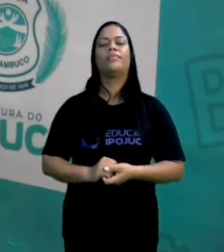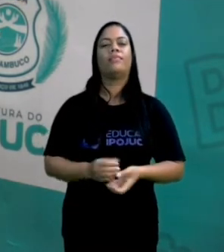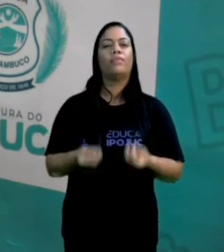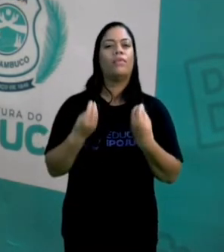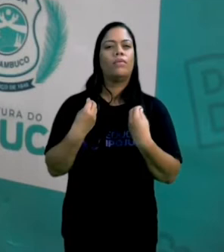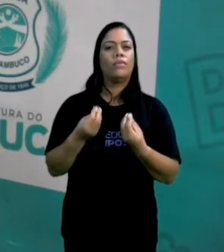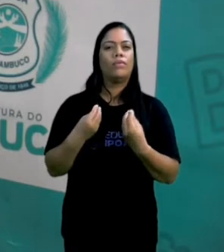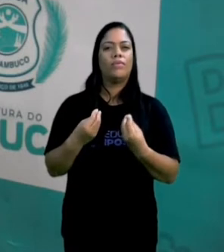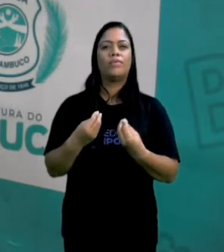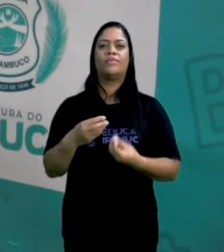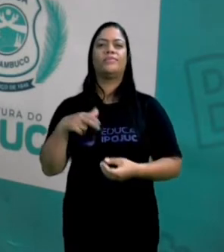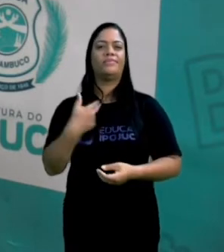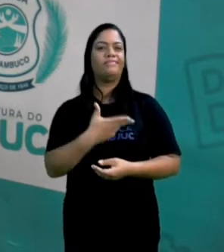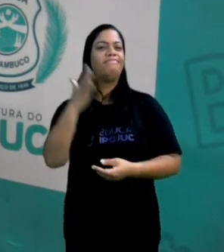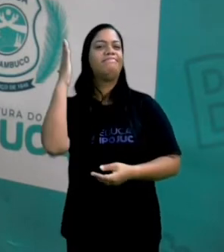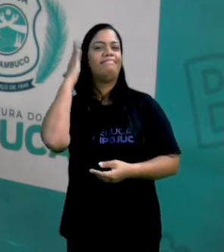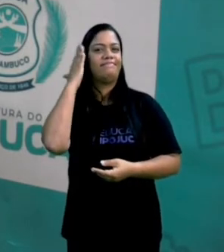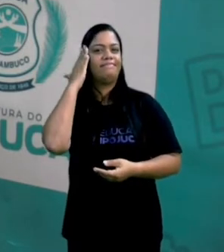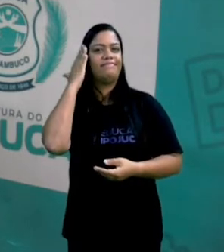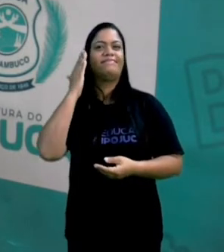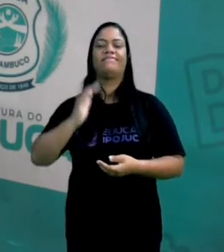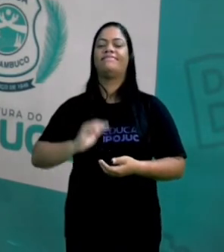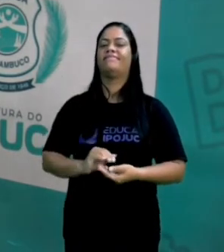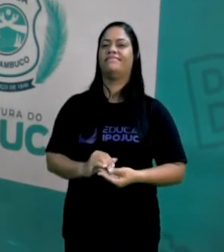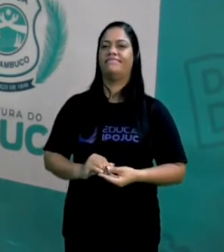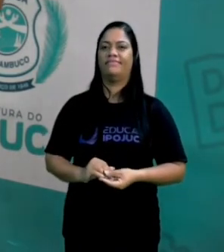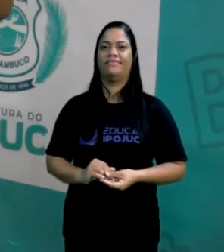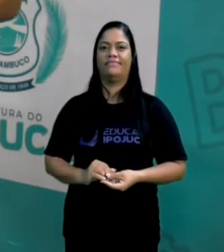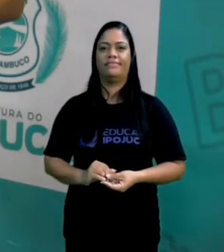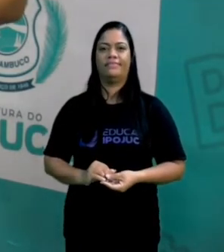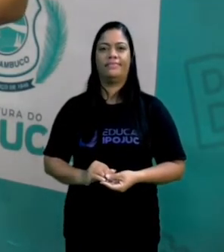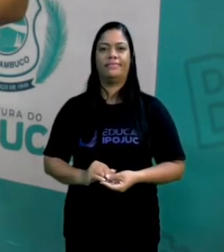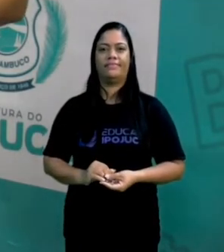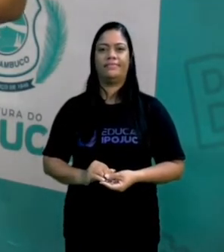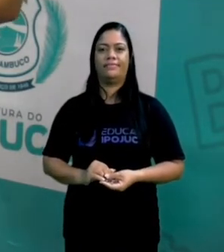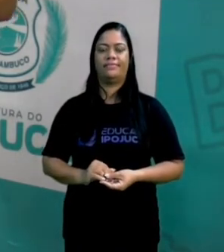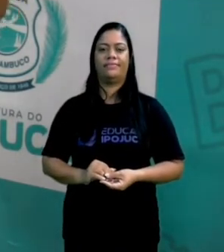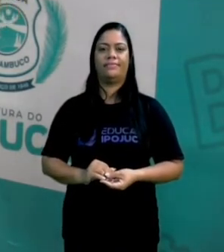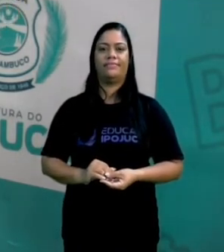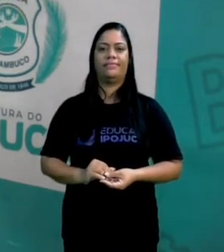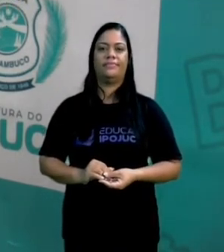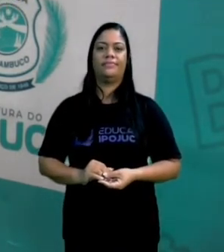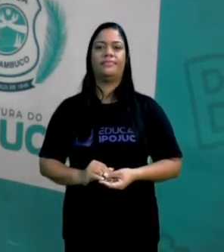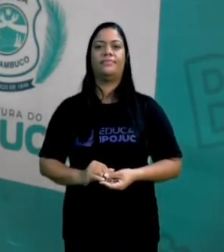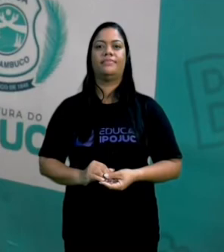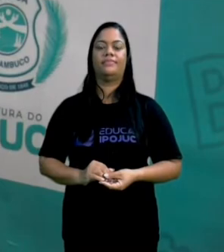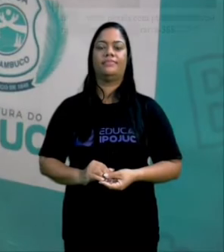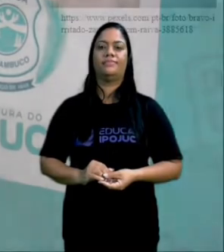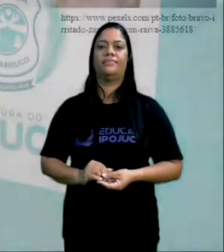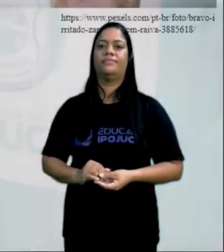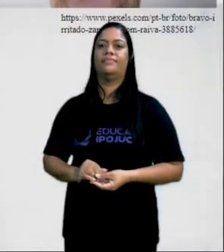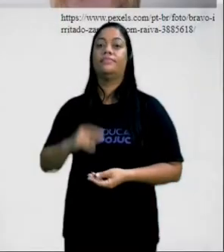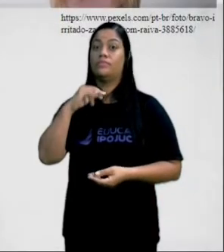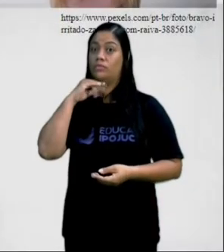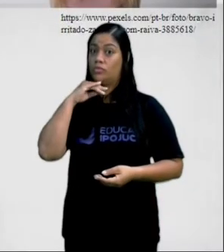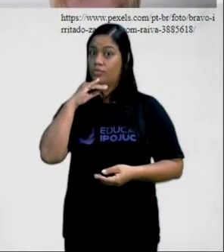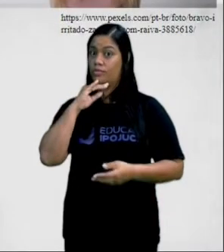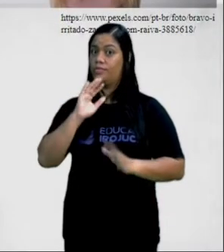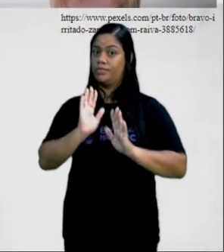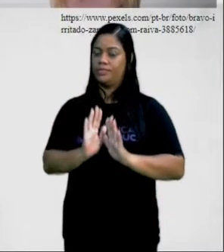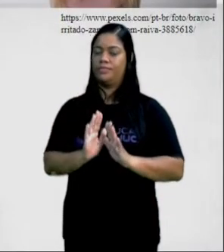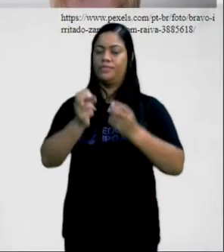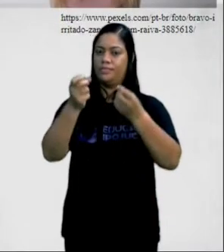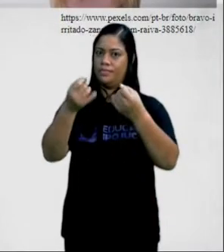Vamos tentar entender aqui, nesse momento, tá? O exercício pode fazer mal na seguinte concepção, tá?